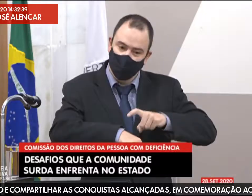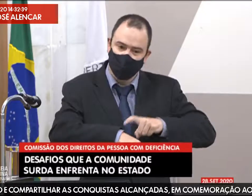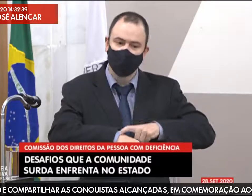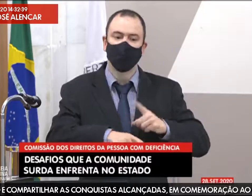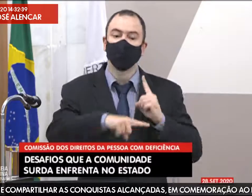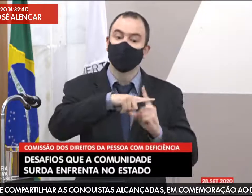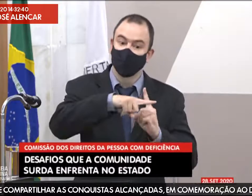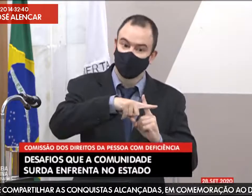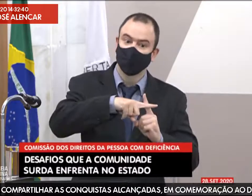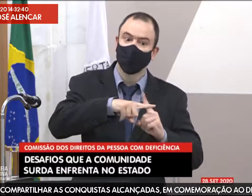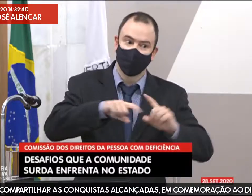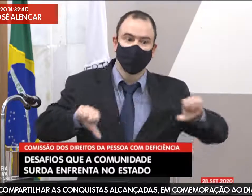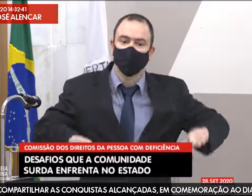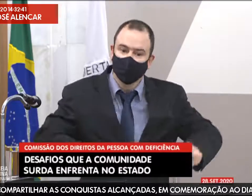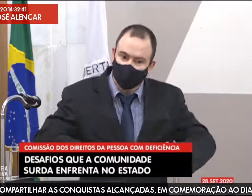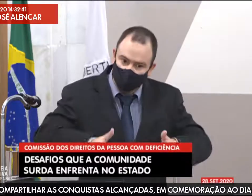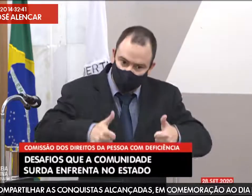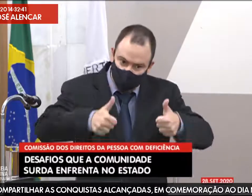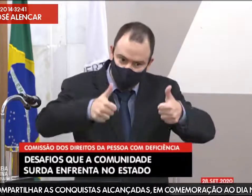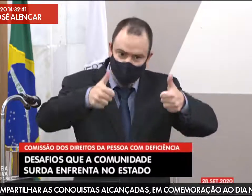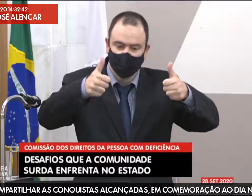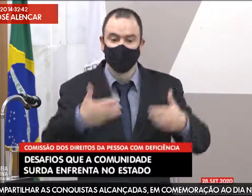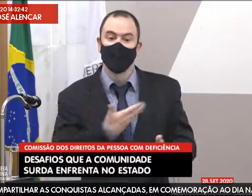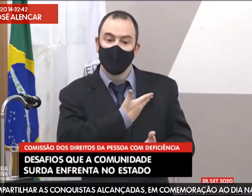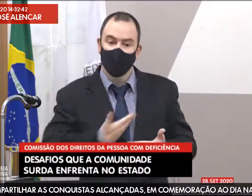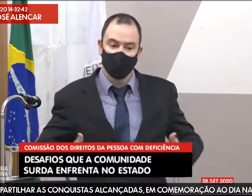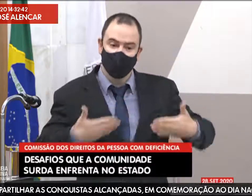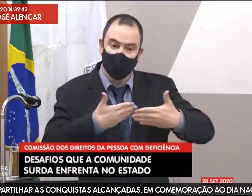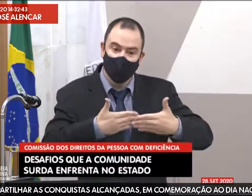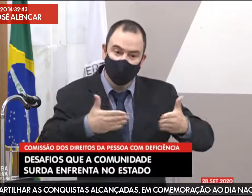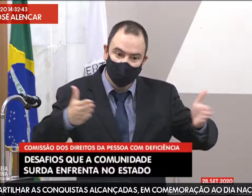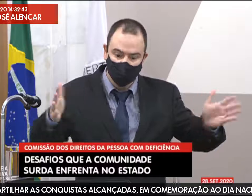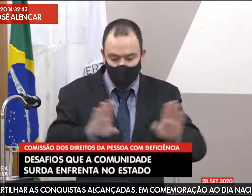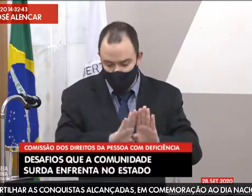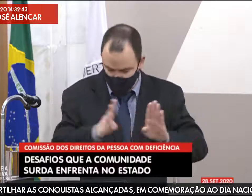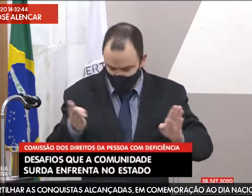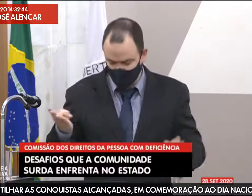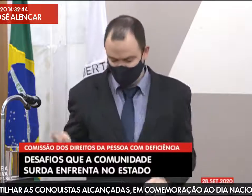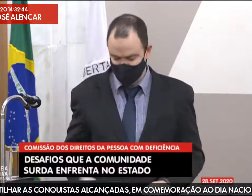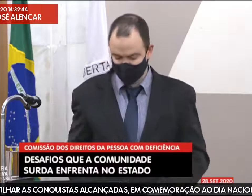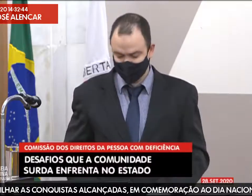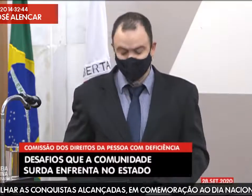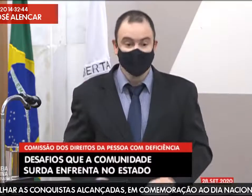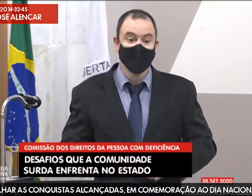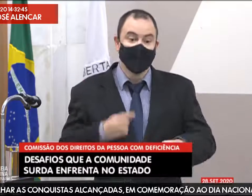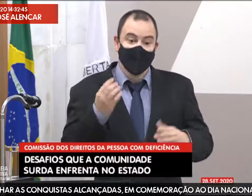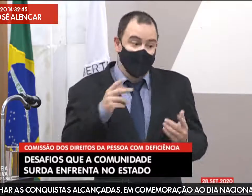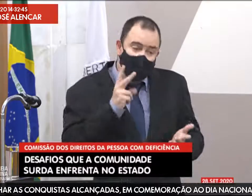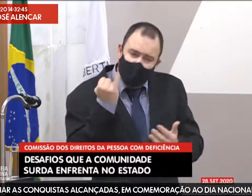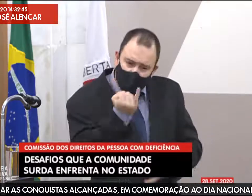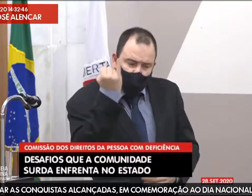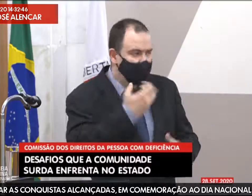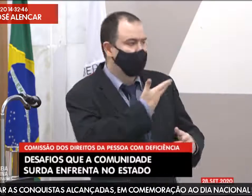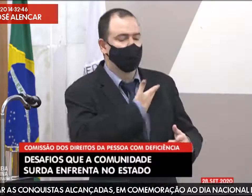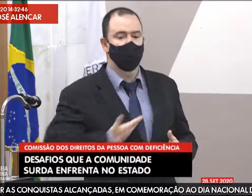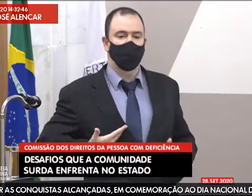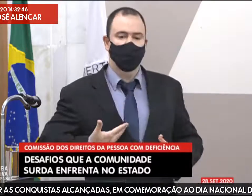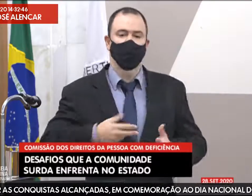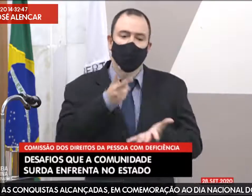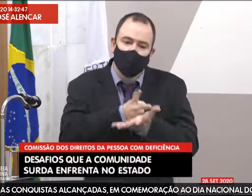continuidade. E agora é o momento para que a gente possa melhorar, porque o governo tem abertas as portas para a gente.